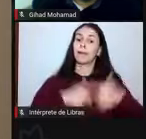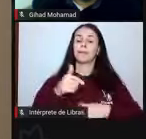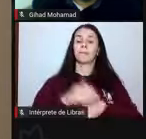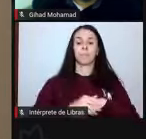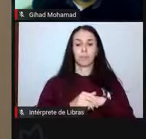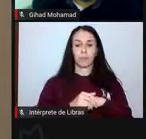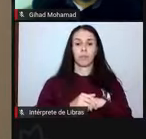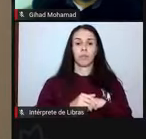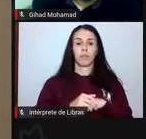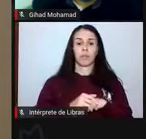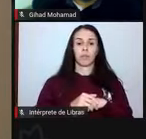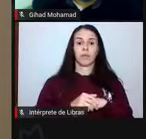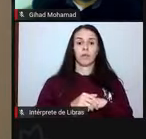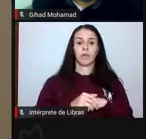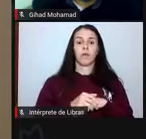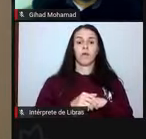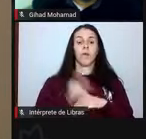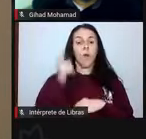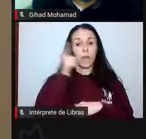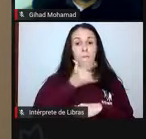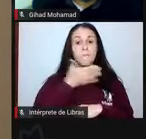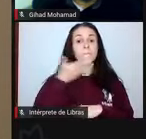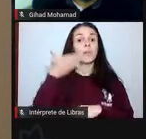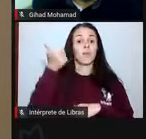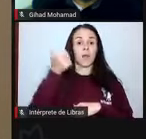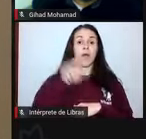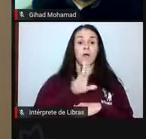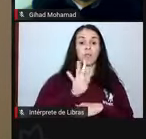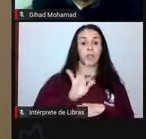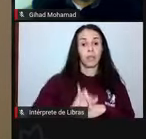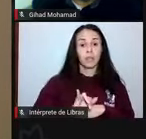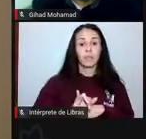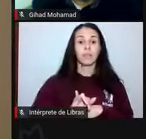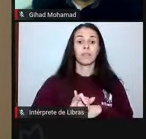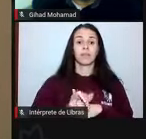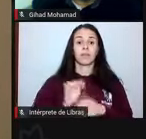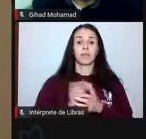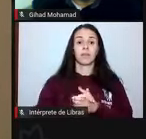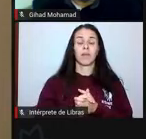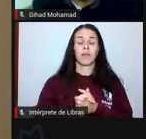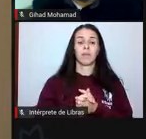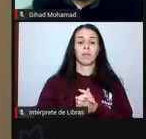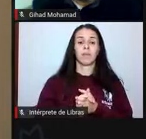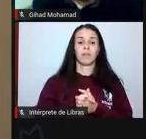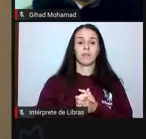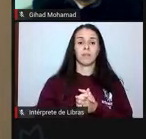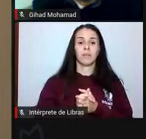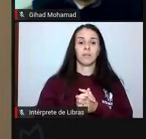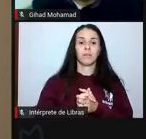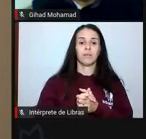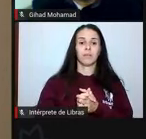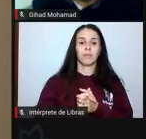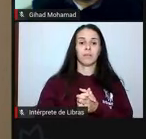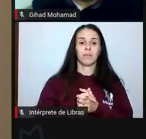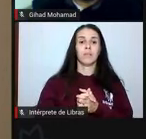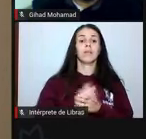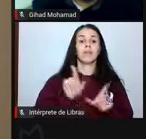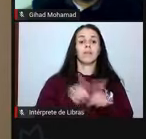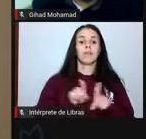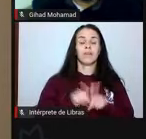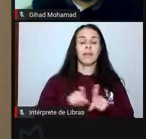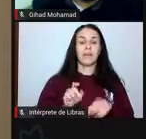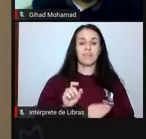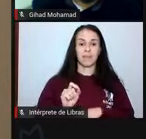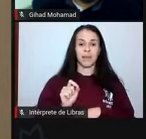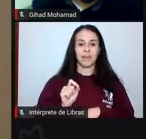neste ano conseguimos melhorar um pouco, no ano passado, igualmente, mas ainda é insuficiente para a demanda que nós temos,